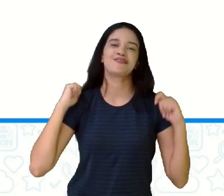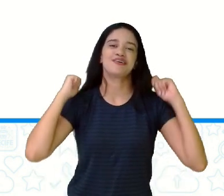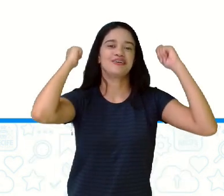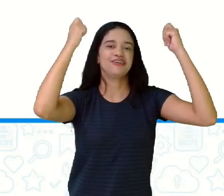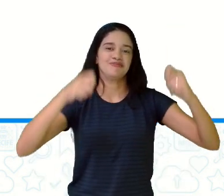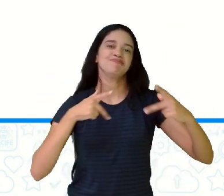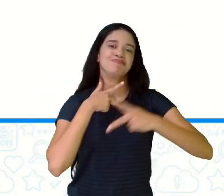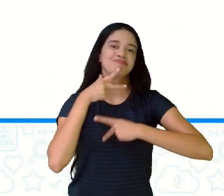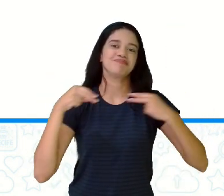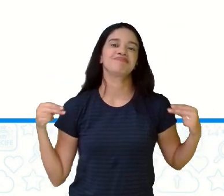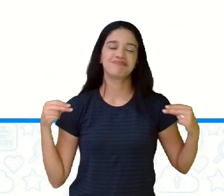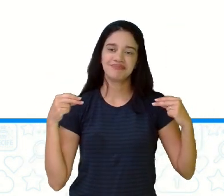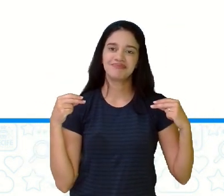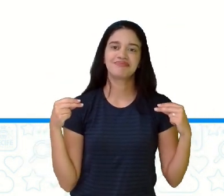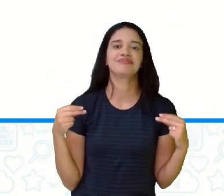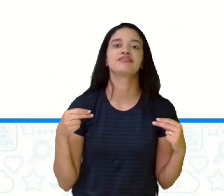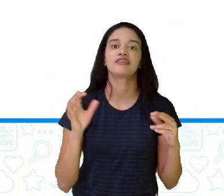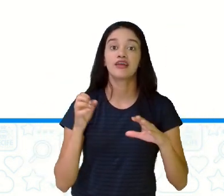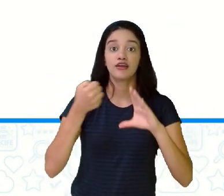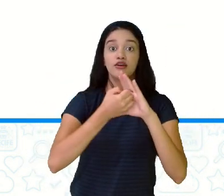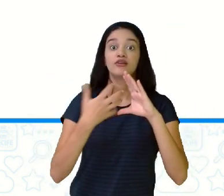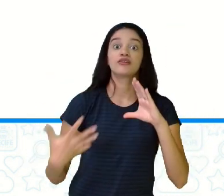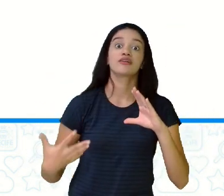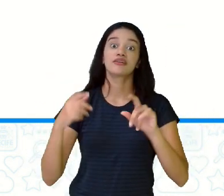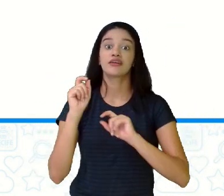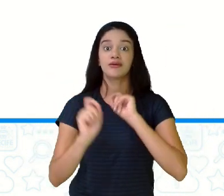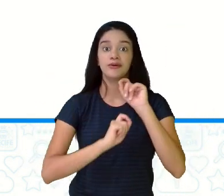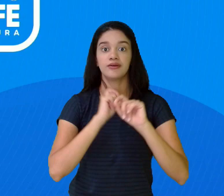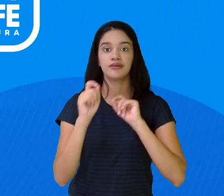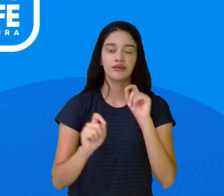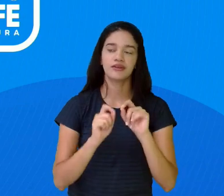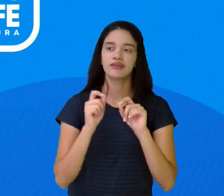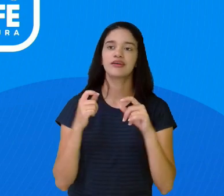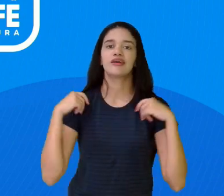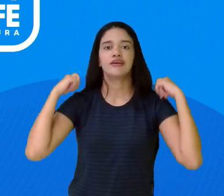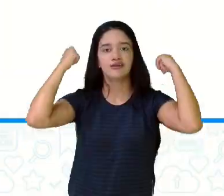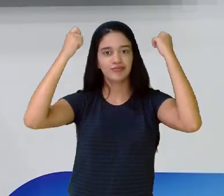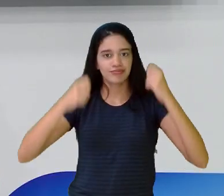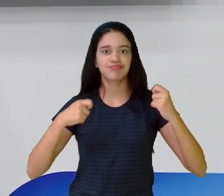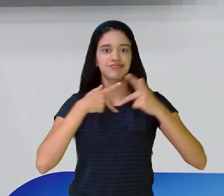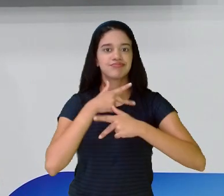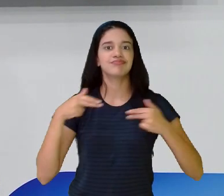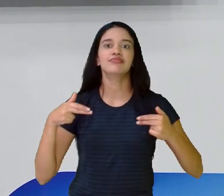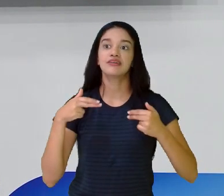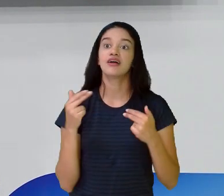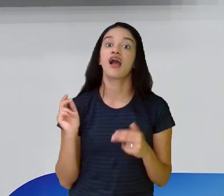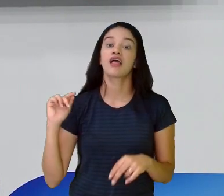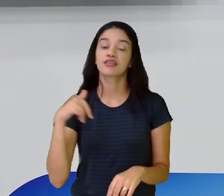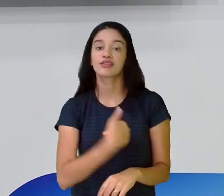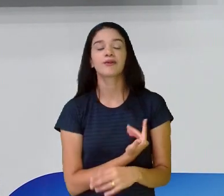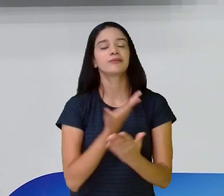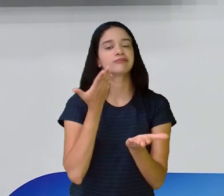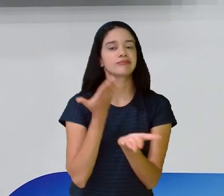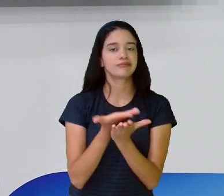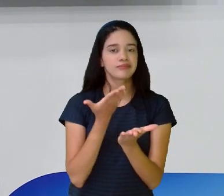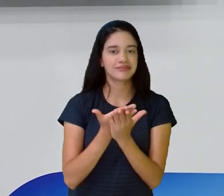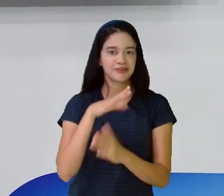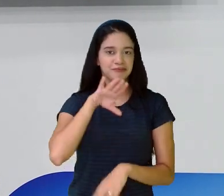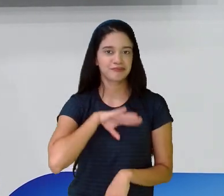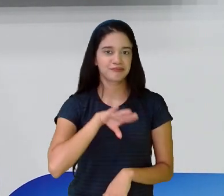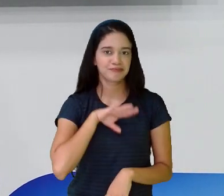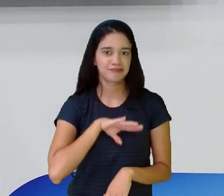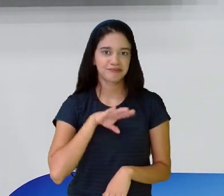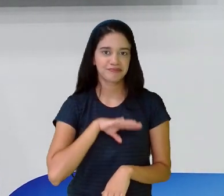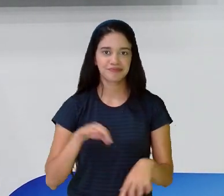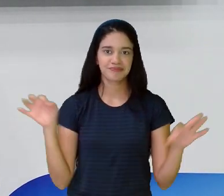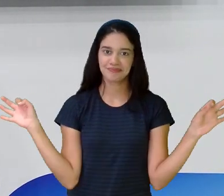Chapeuzinho vermelho. Sua característica aí do seu capuz vermelho. Nossa aula de língua portuguesa